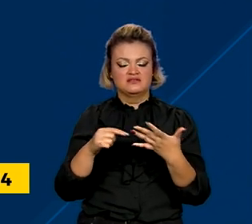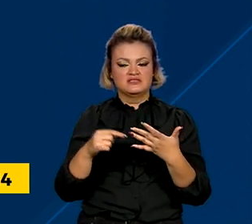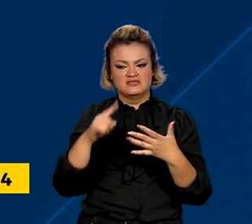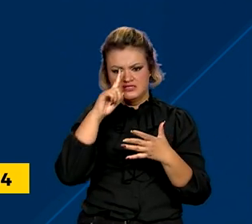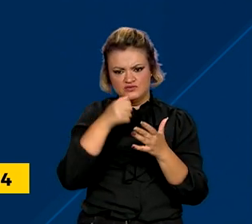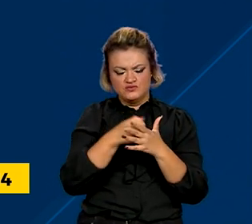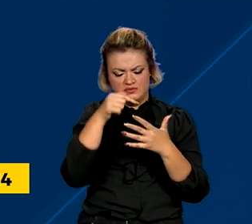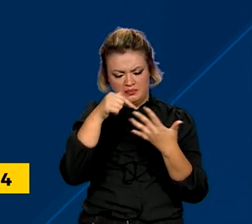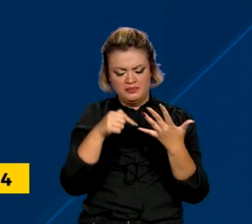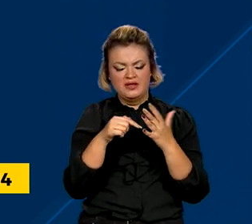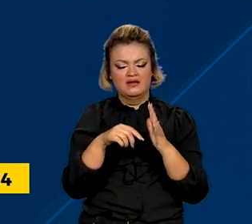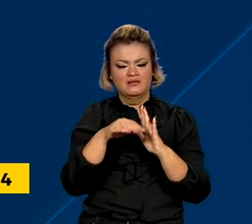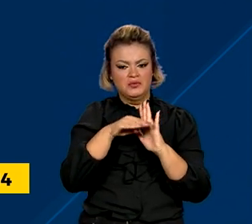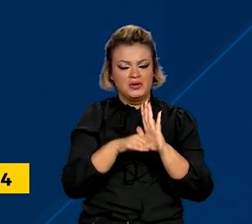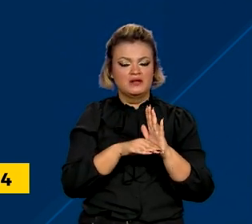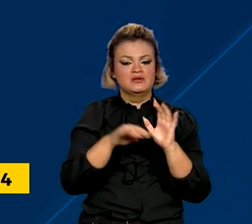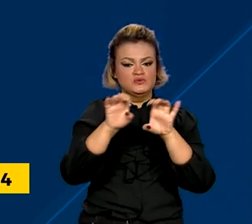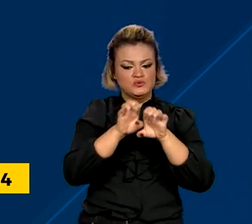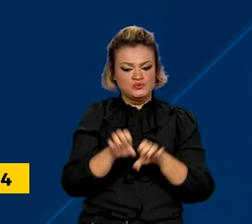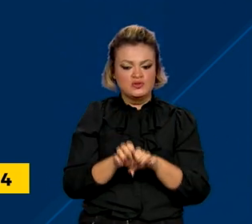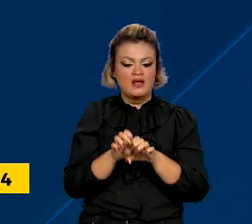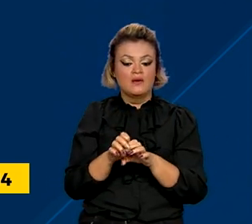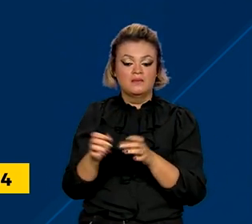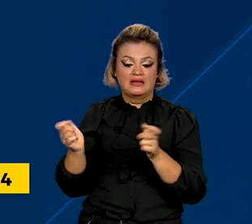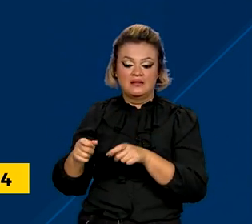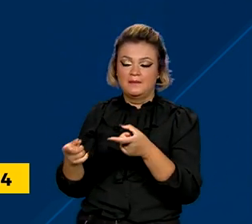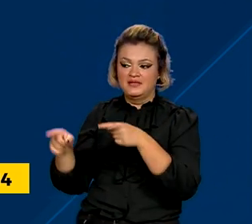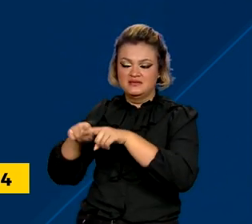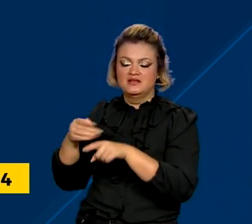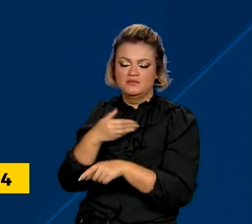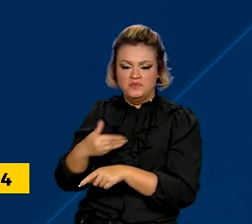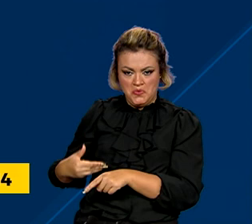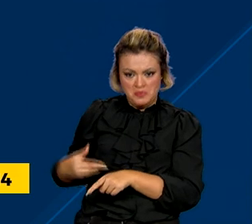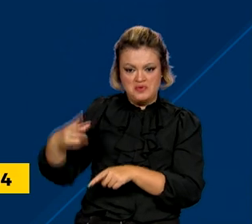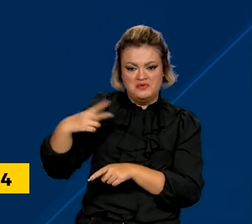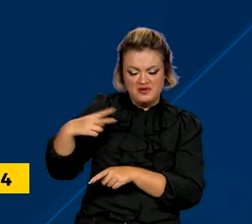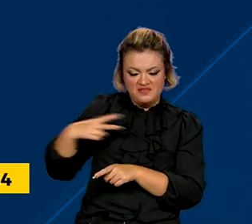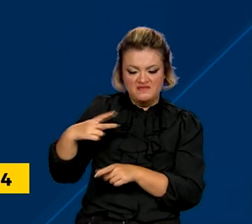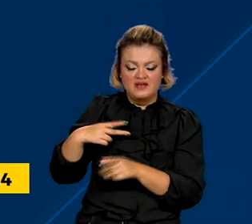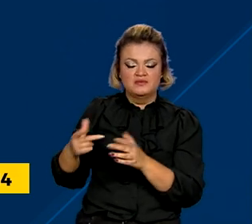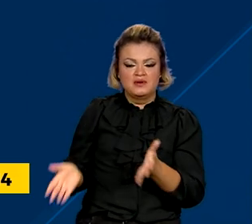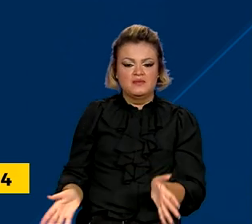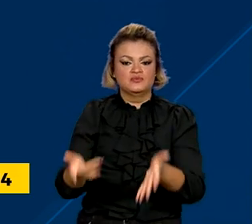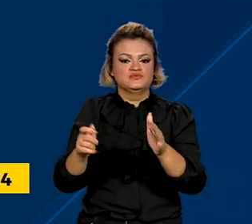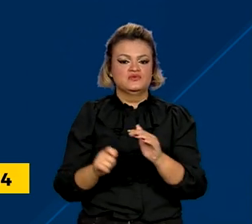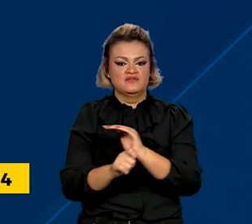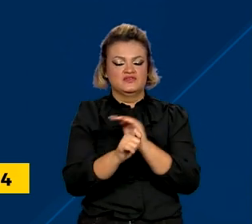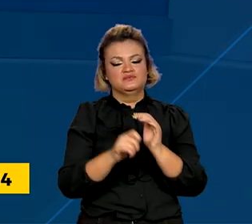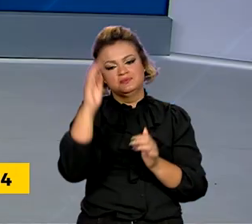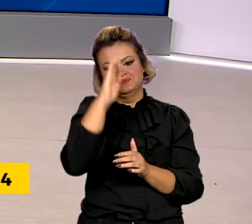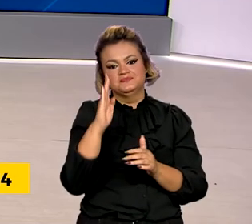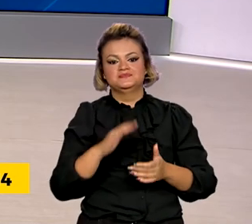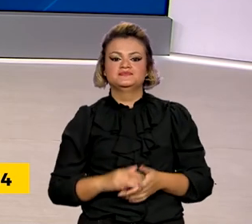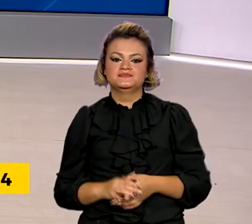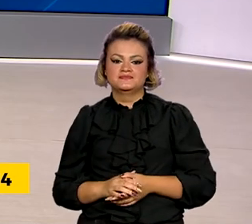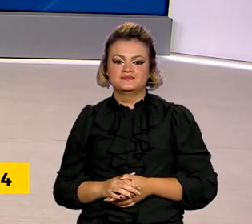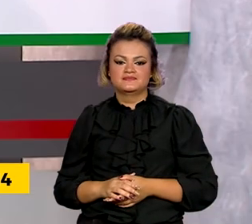crédito e garantia para parcerias público-privadas para impulsionar os investimentos no país.